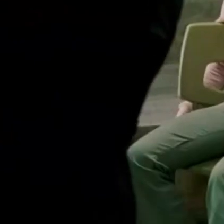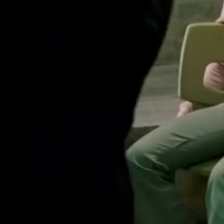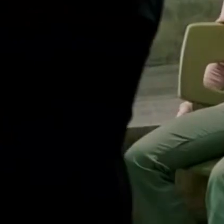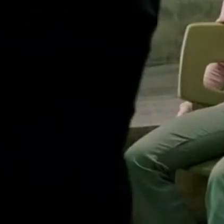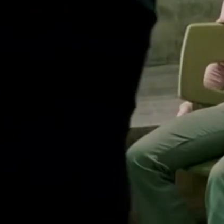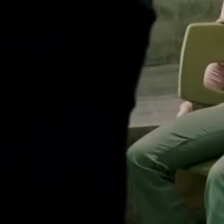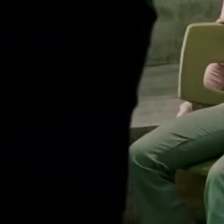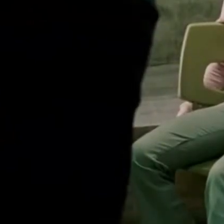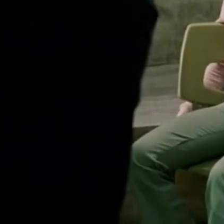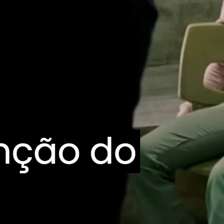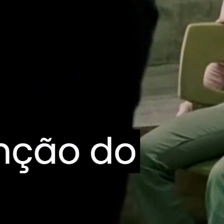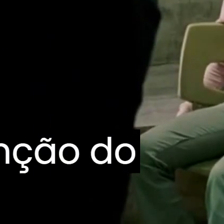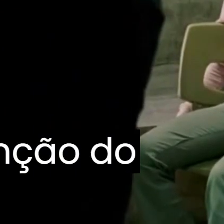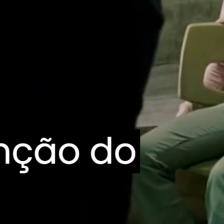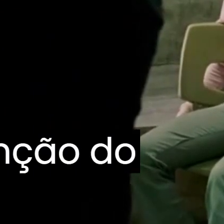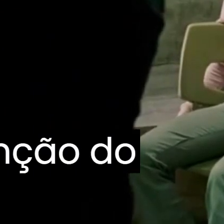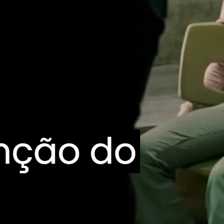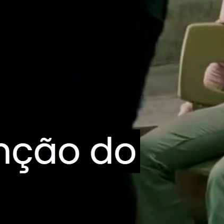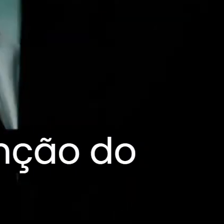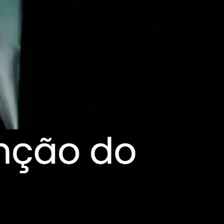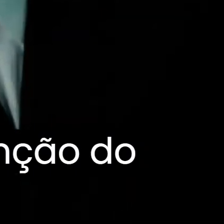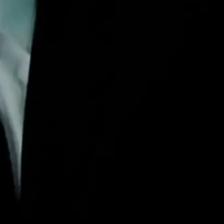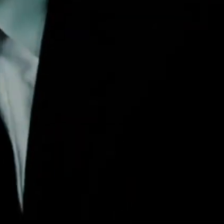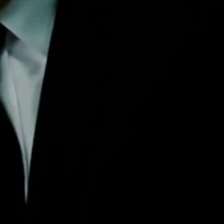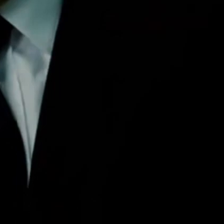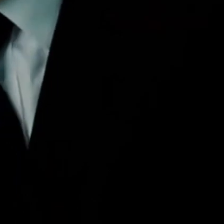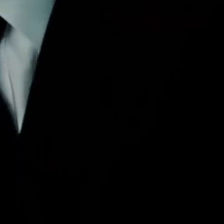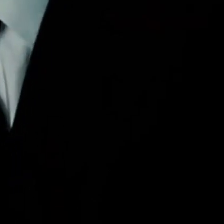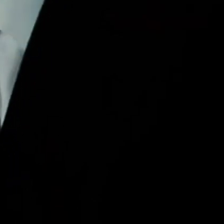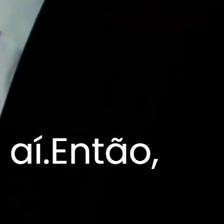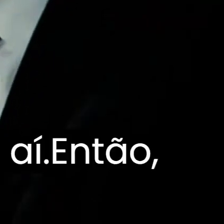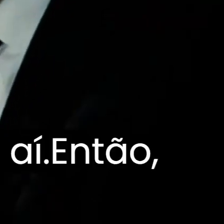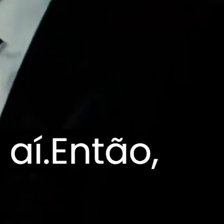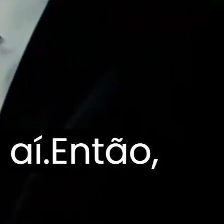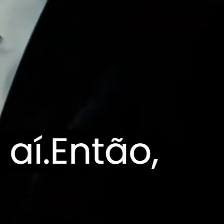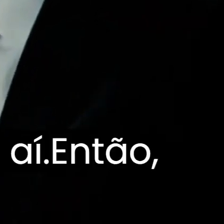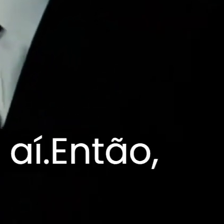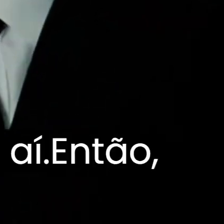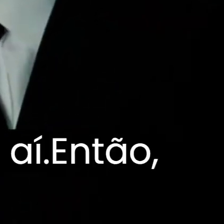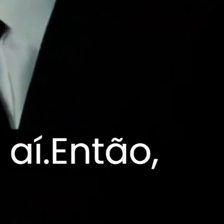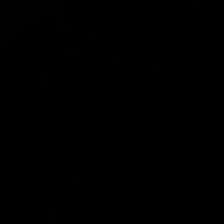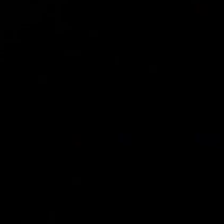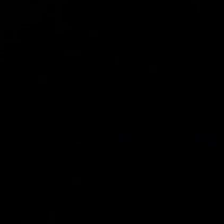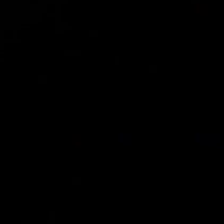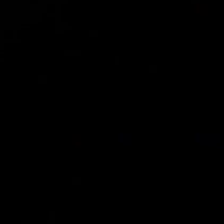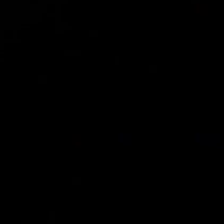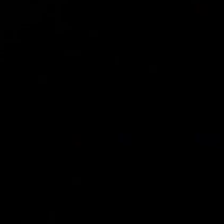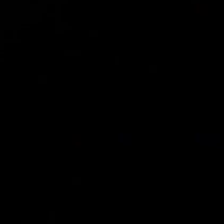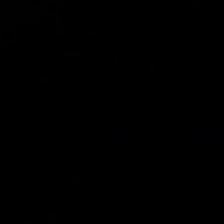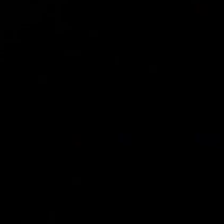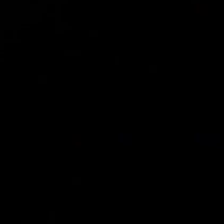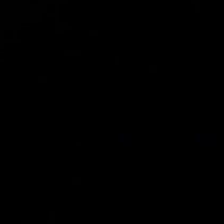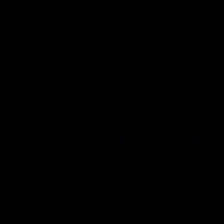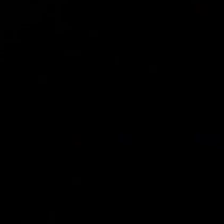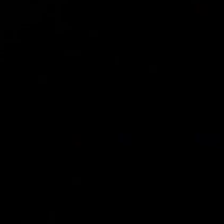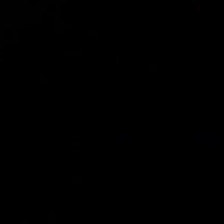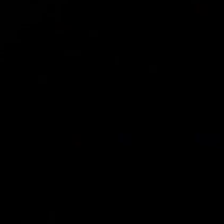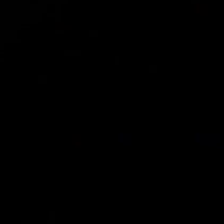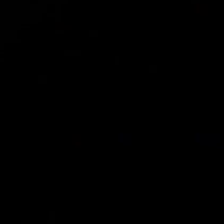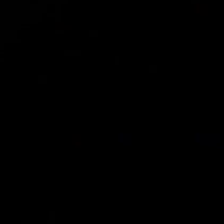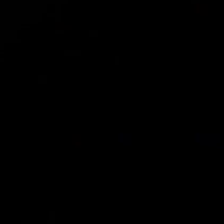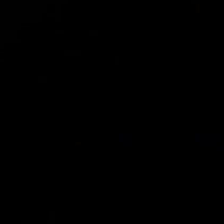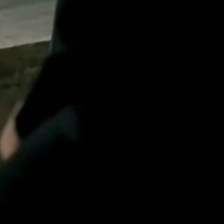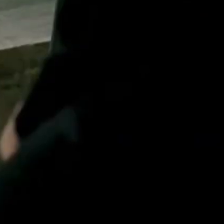Agradável. Romântico. Isso sim é uma canção do amor. Eu podia até dançar essa aí. Então dança isso.